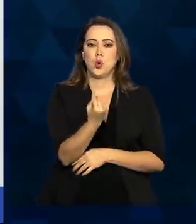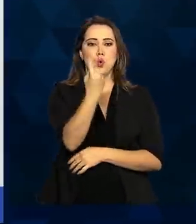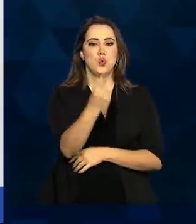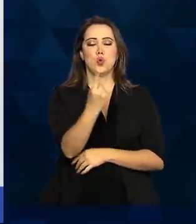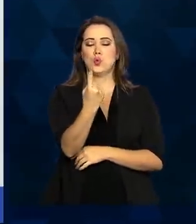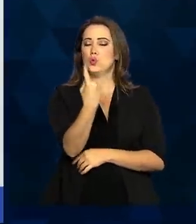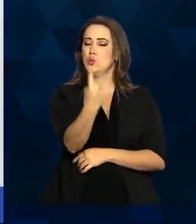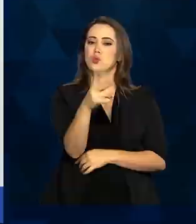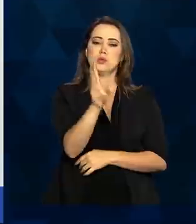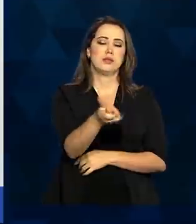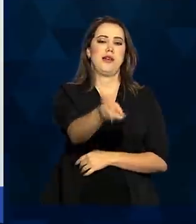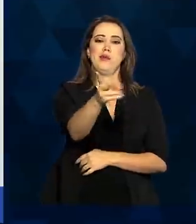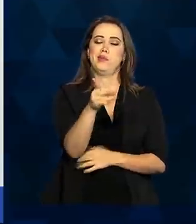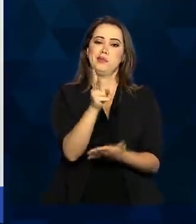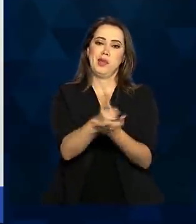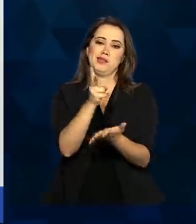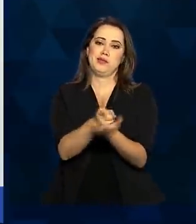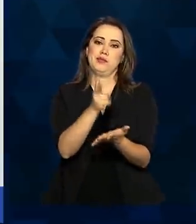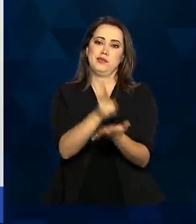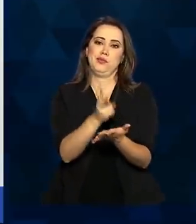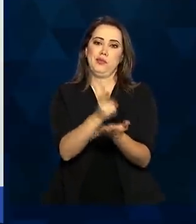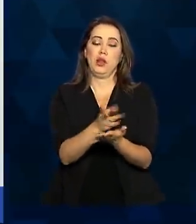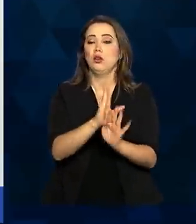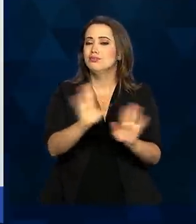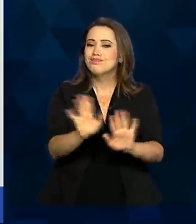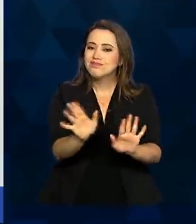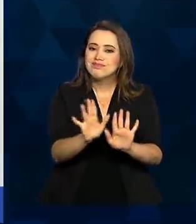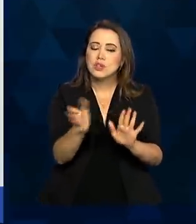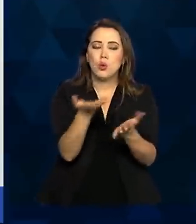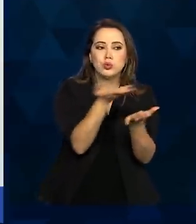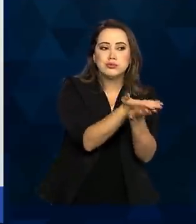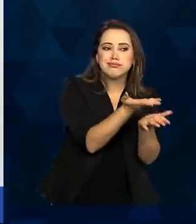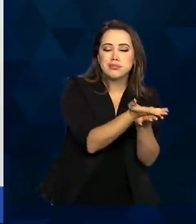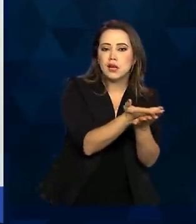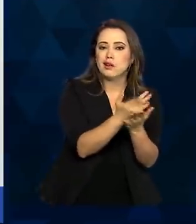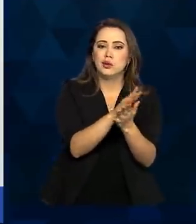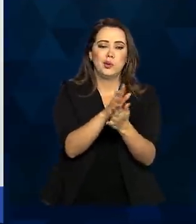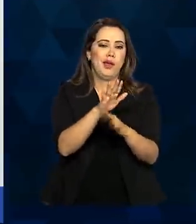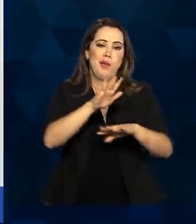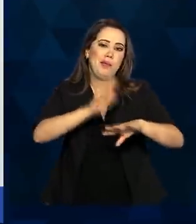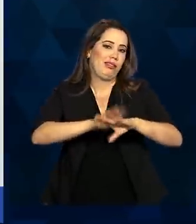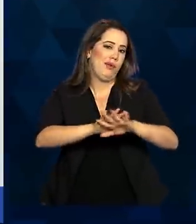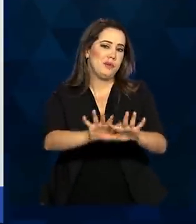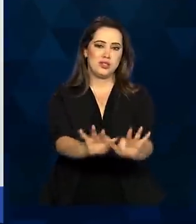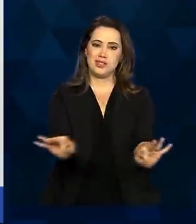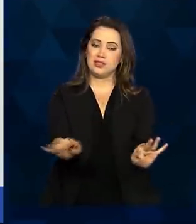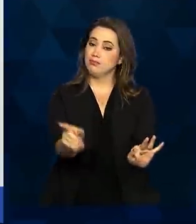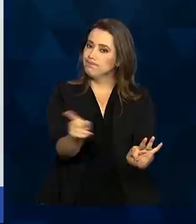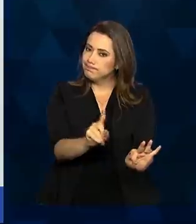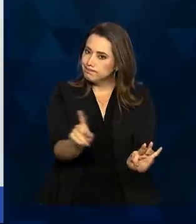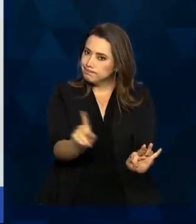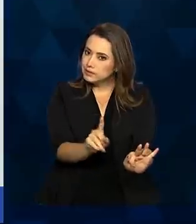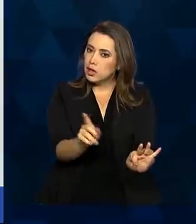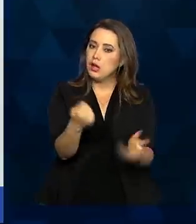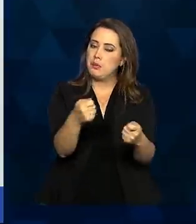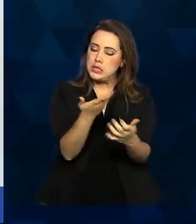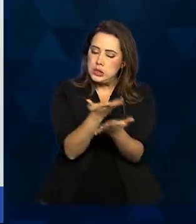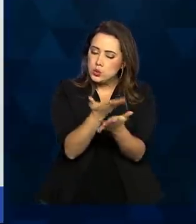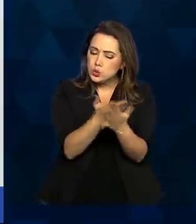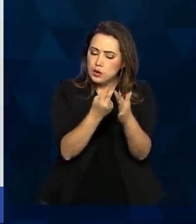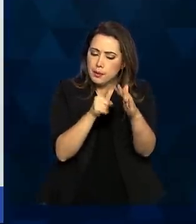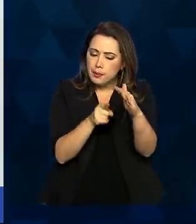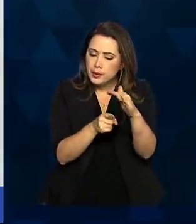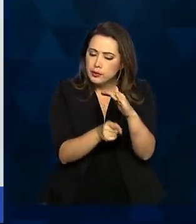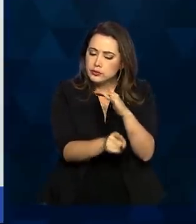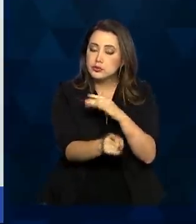forma quase cega e tentar tirar uma conclusão matemática simplificada. É uma questão que tem que ser analisada de